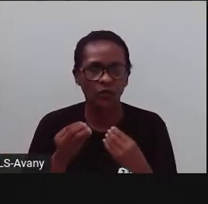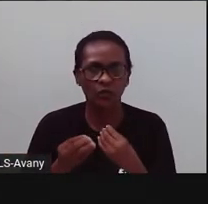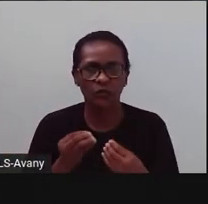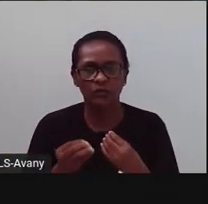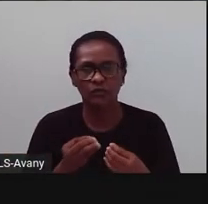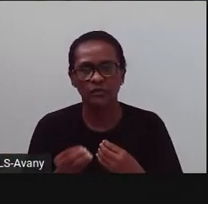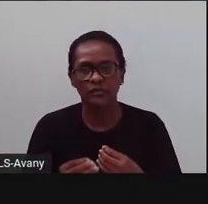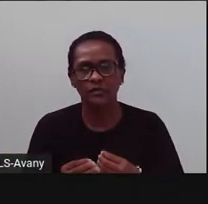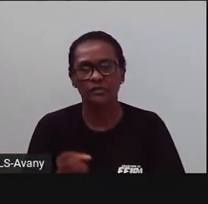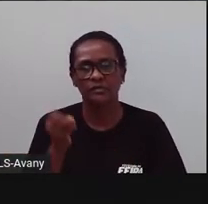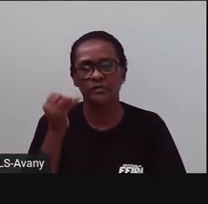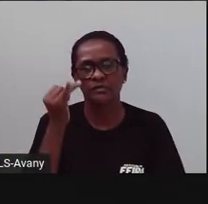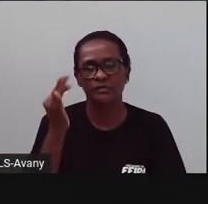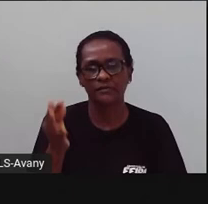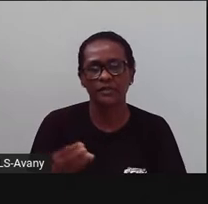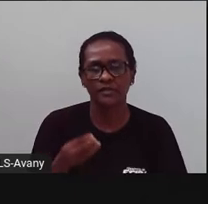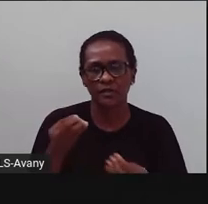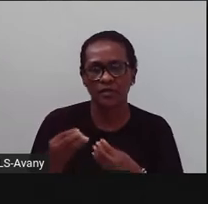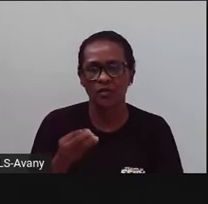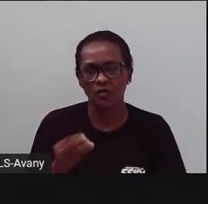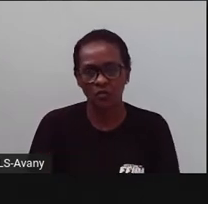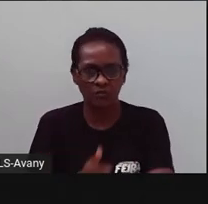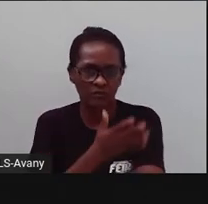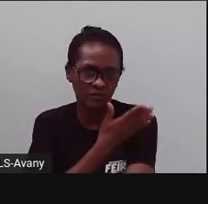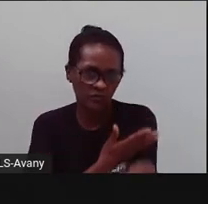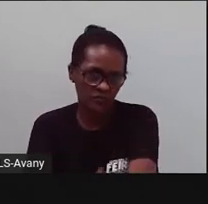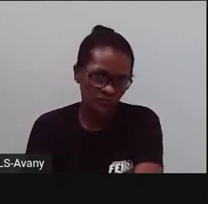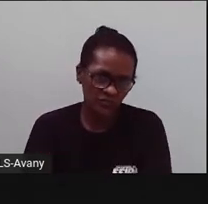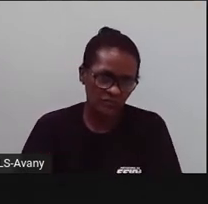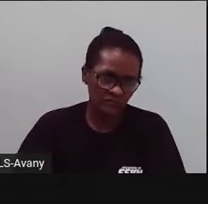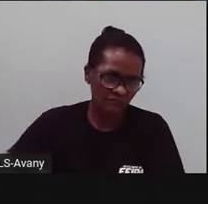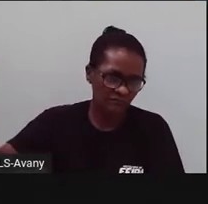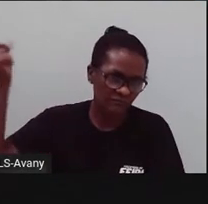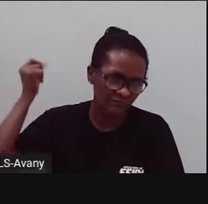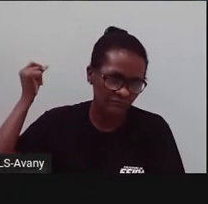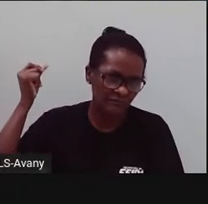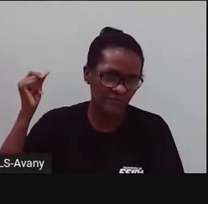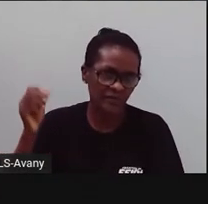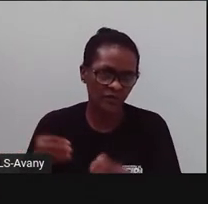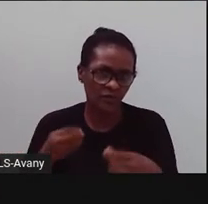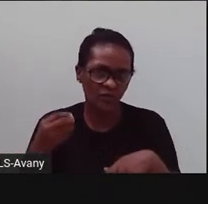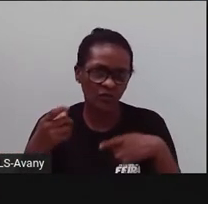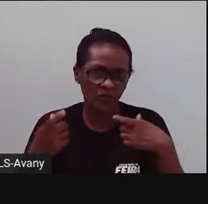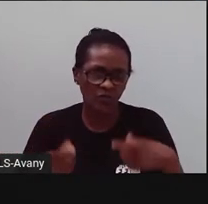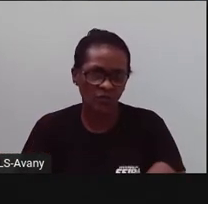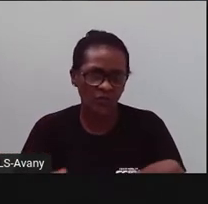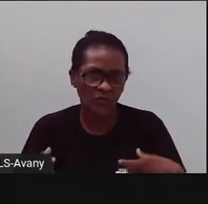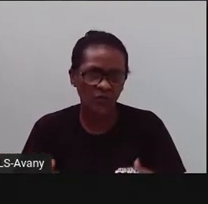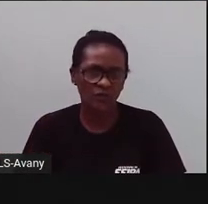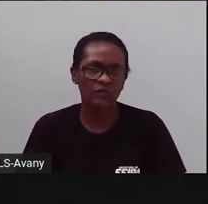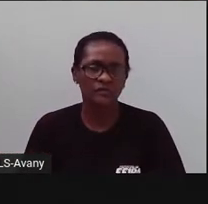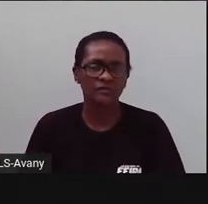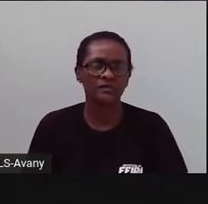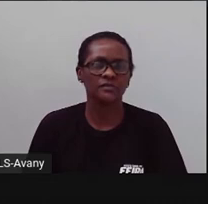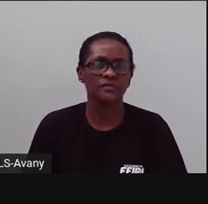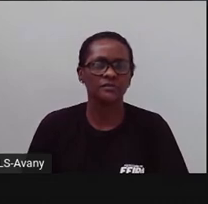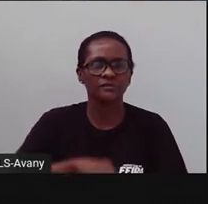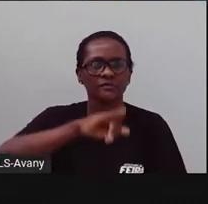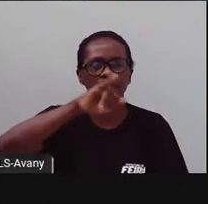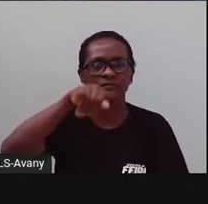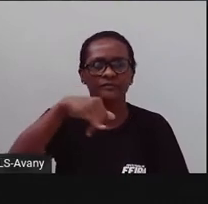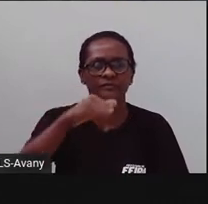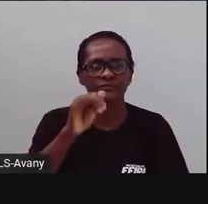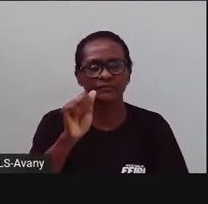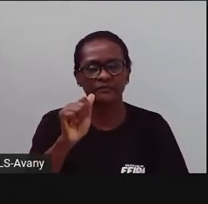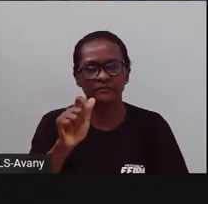a memória e a vida dos vaqueiros. Então, na Missa, né? São feitos os aboios, então tem aquelas músicas que falam da